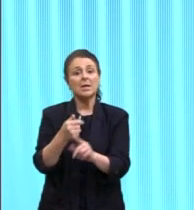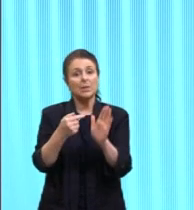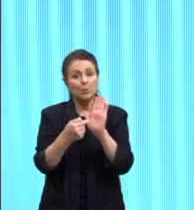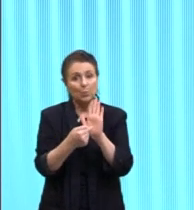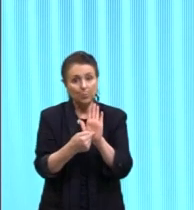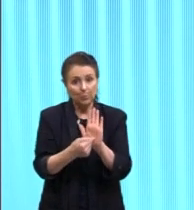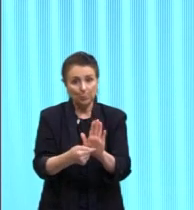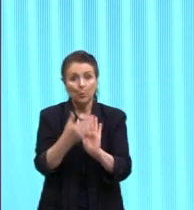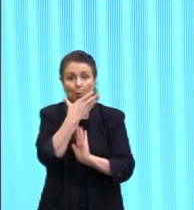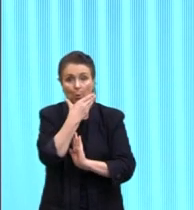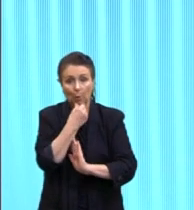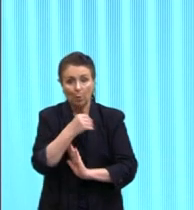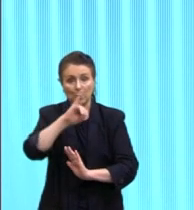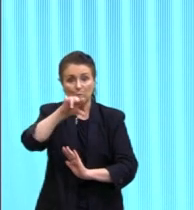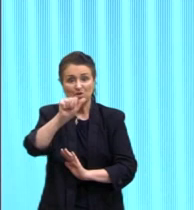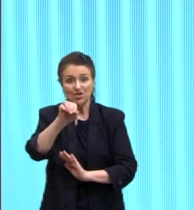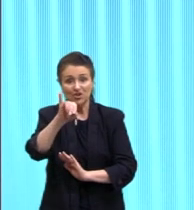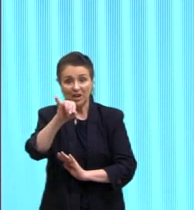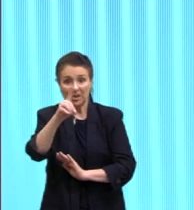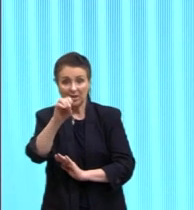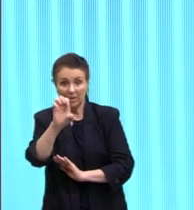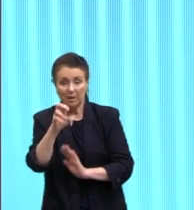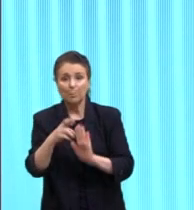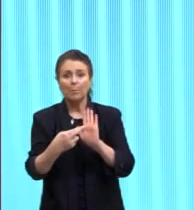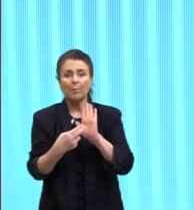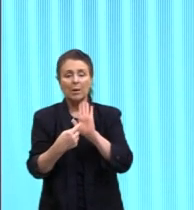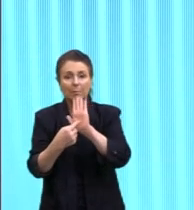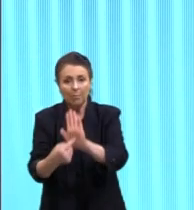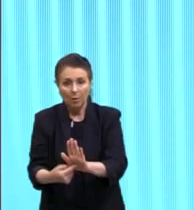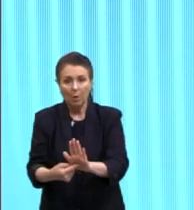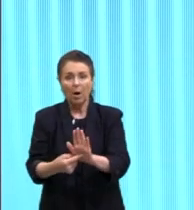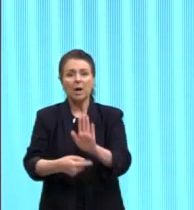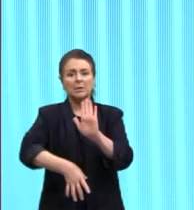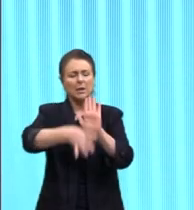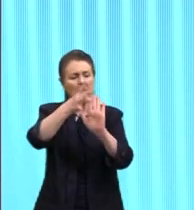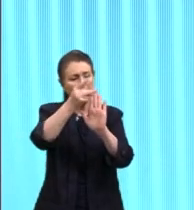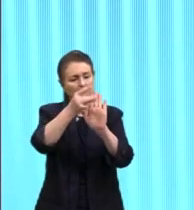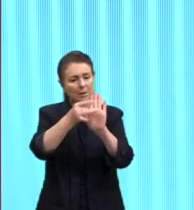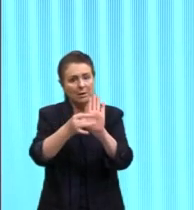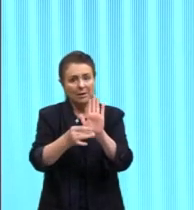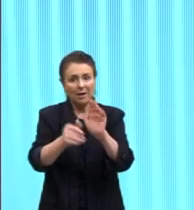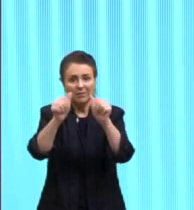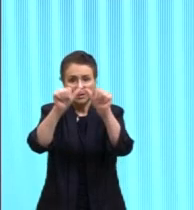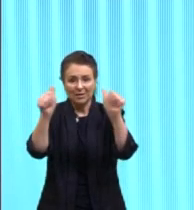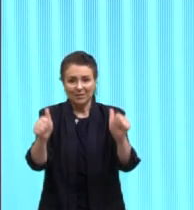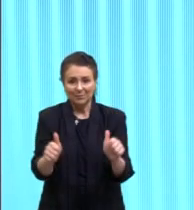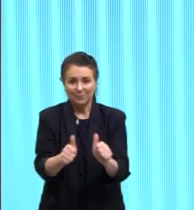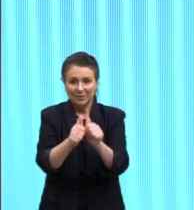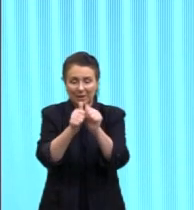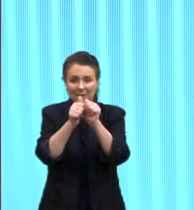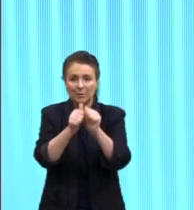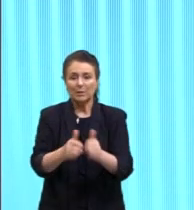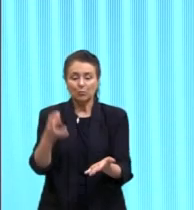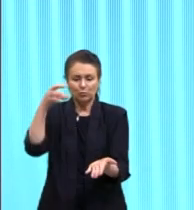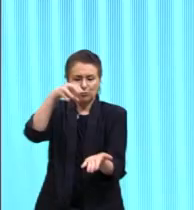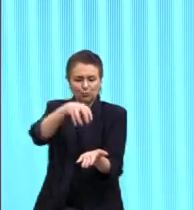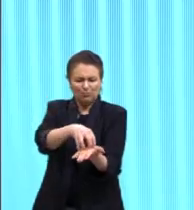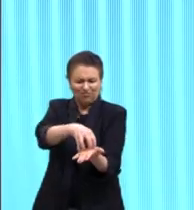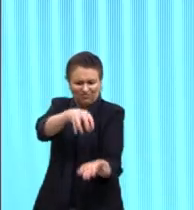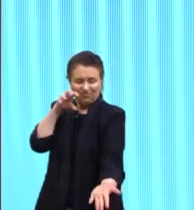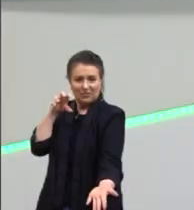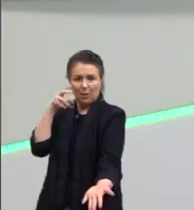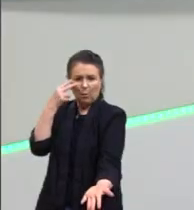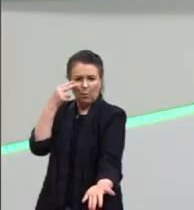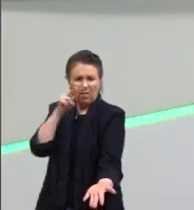e ele reescreve sobre essas imagens. Então, quando eu falava aqui de descolonizar o olhar, de uma arte